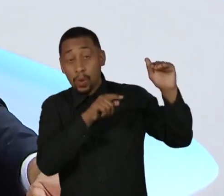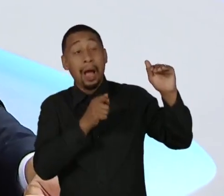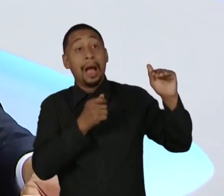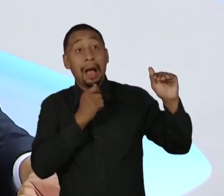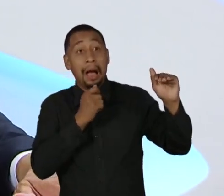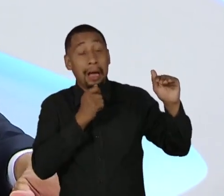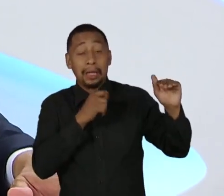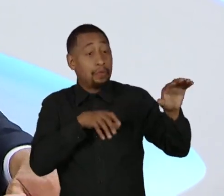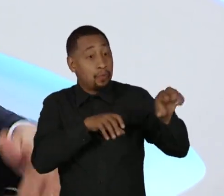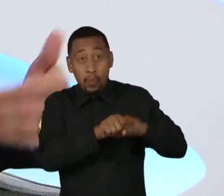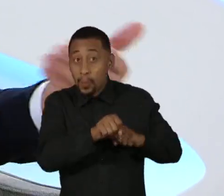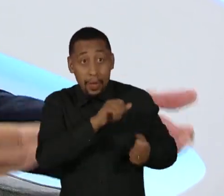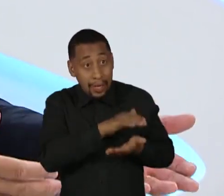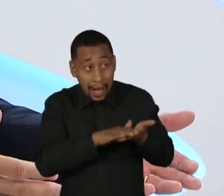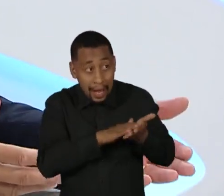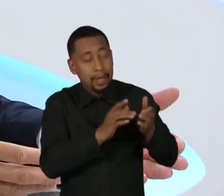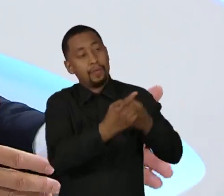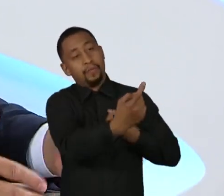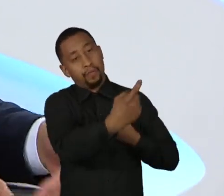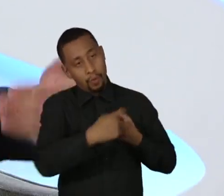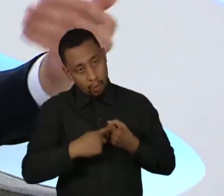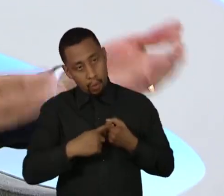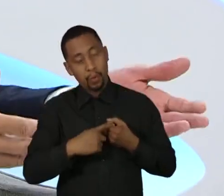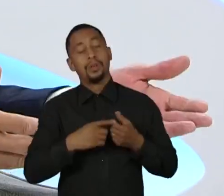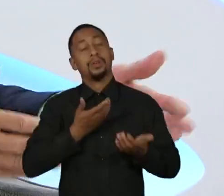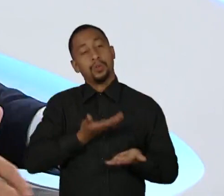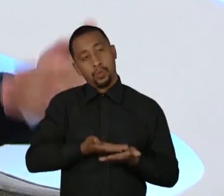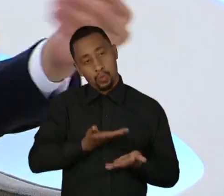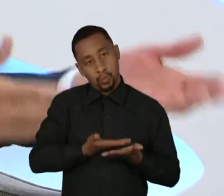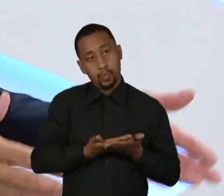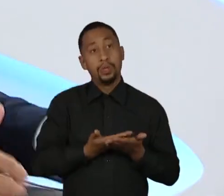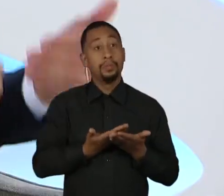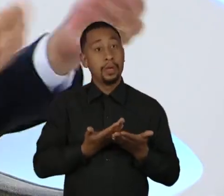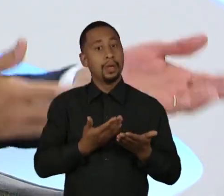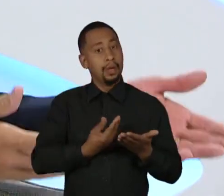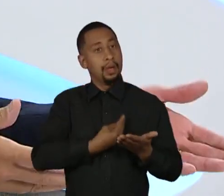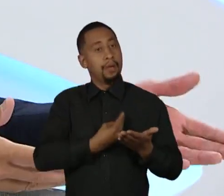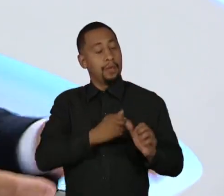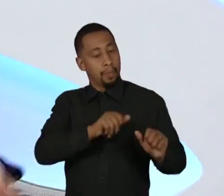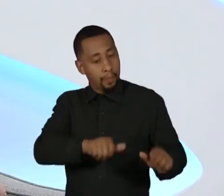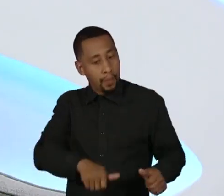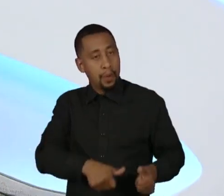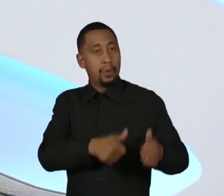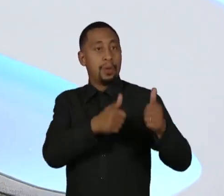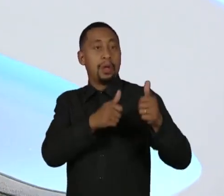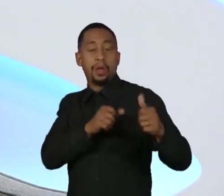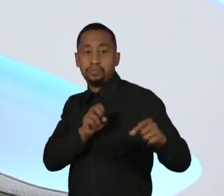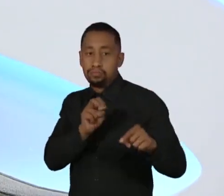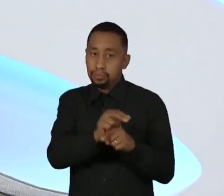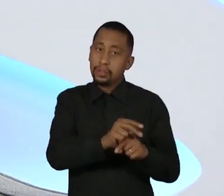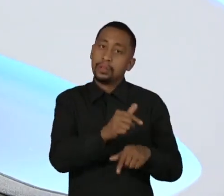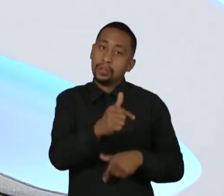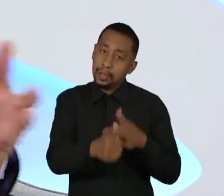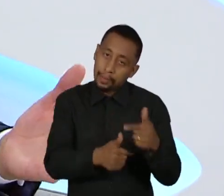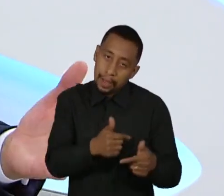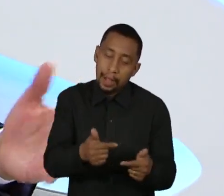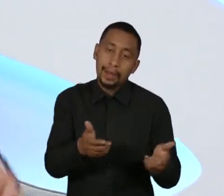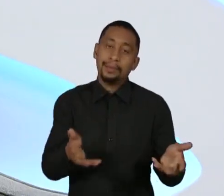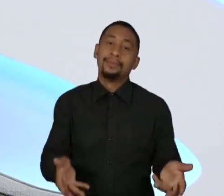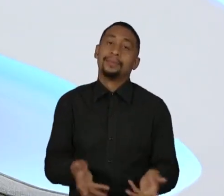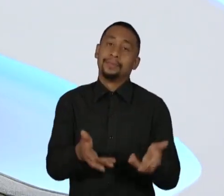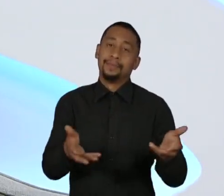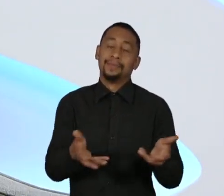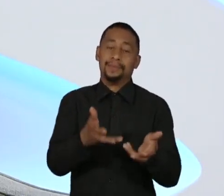alfabetizados e gerar oportunidade de perspectiva de vida, de trabalho, de melhoria. Então, a Secadir,